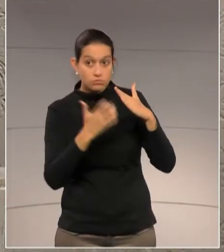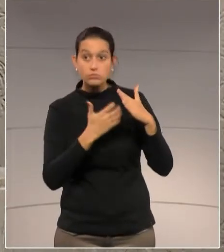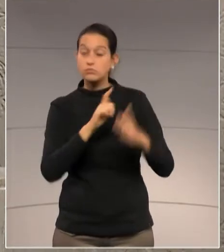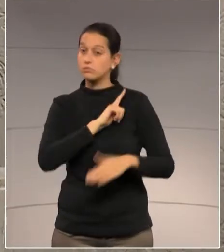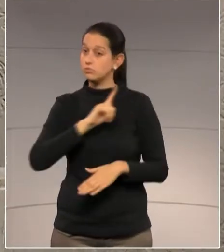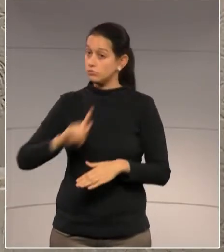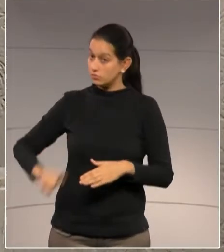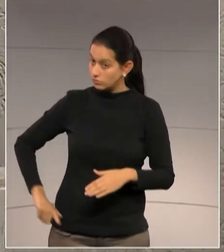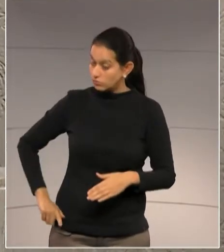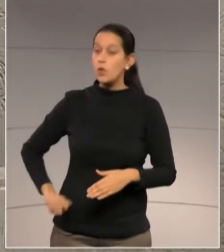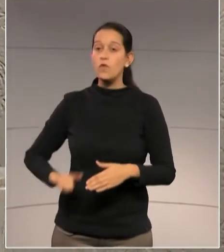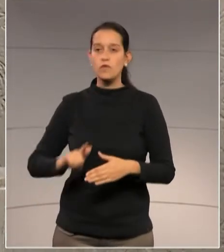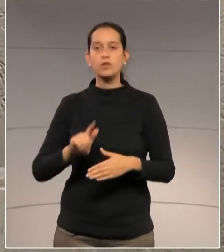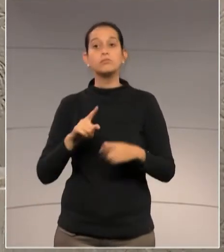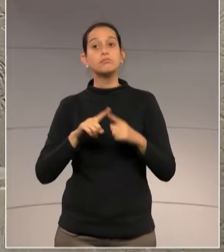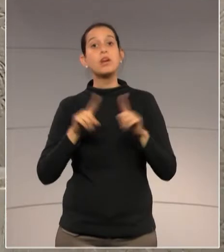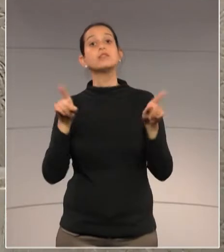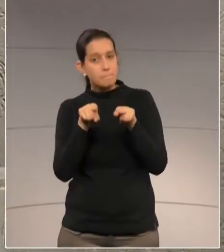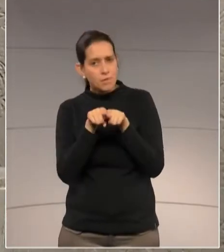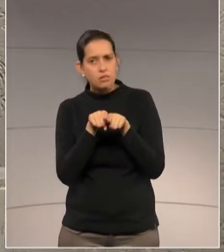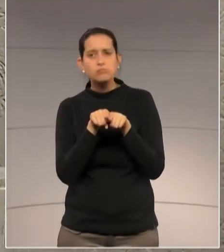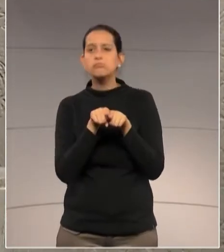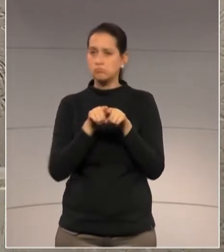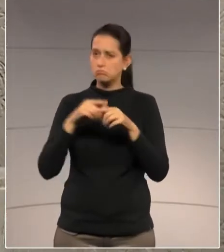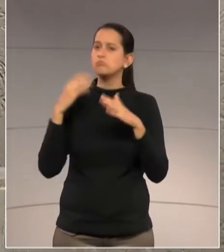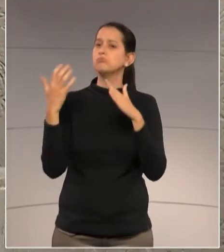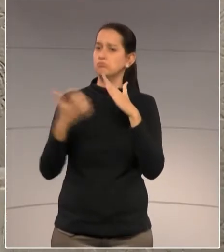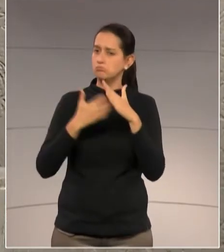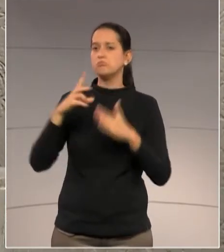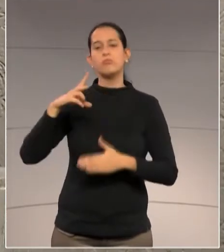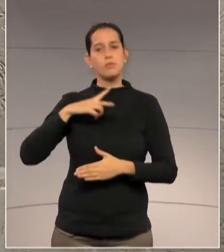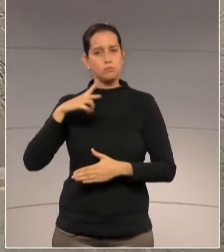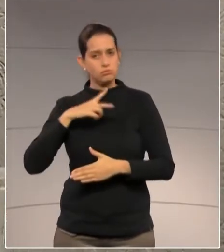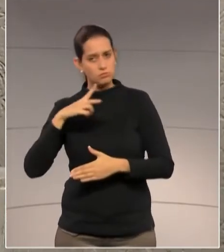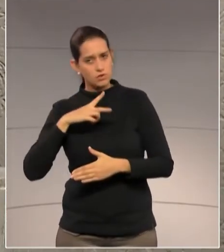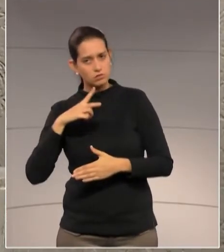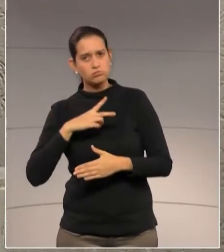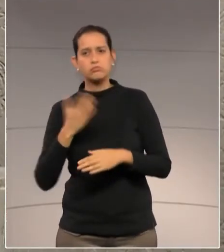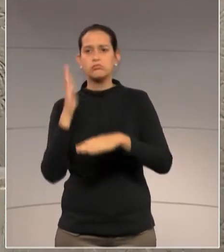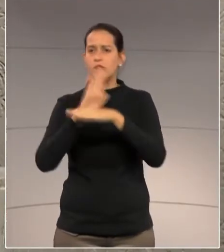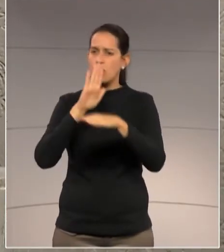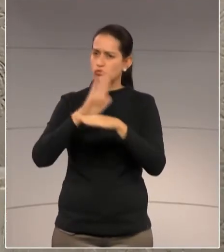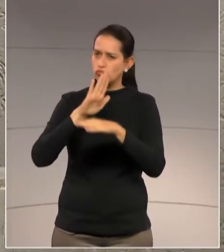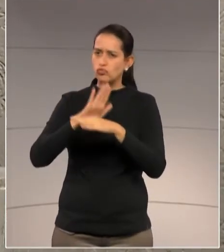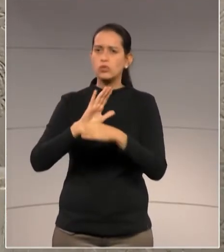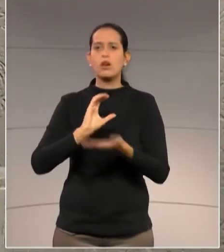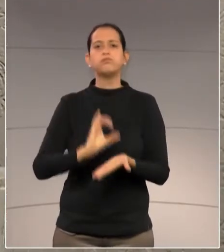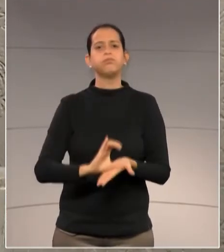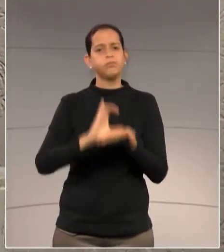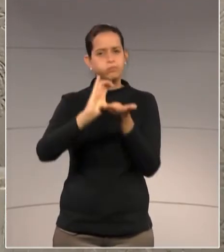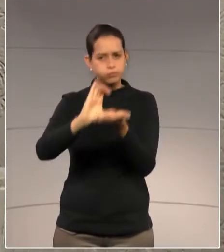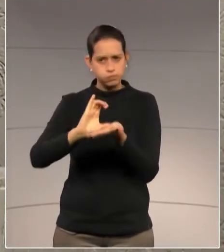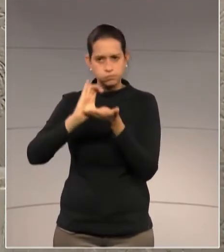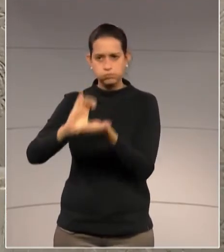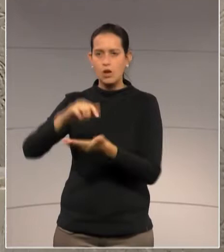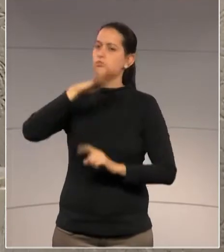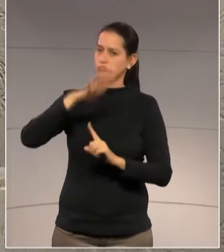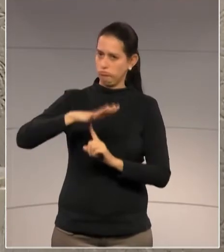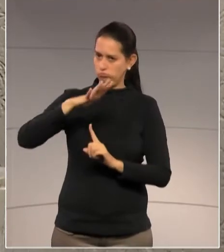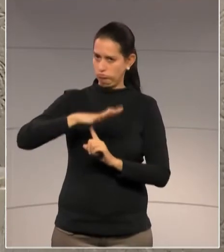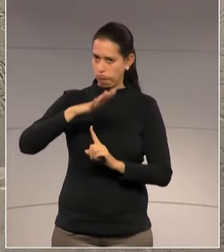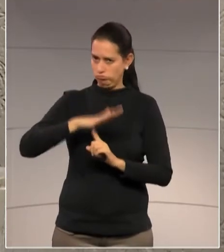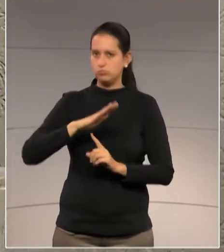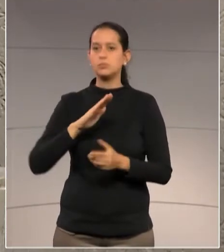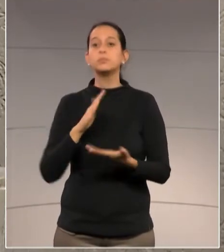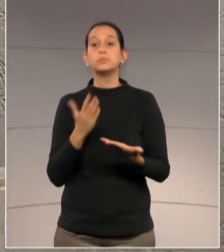obras que vão destravar a economia e os investimentos no nosso estado do Paraná. 600 milhões de